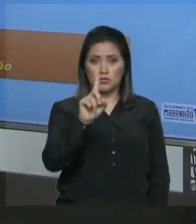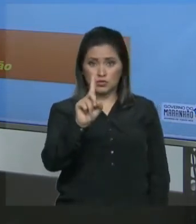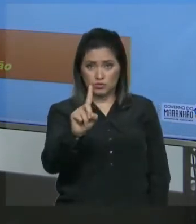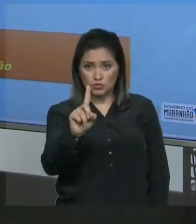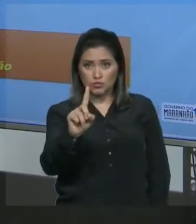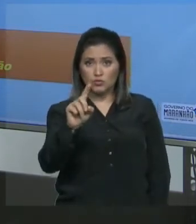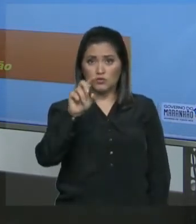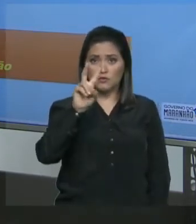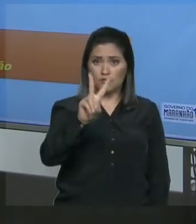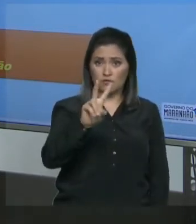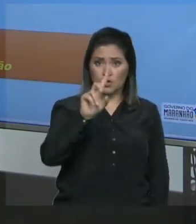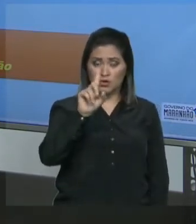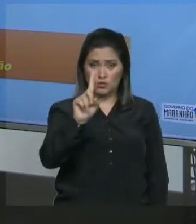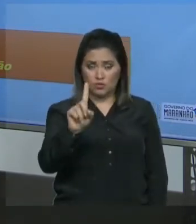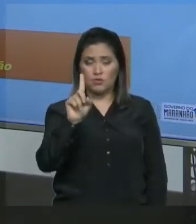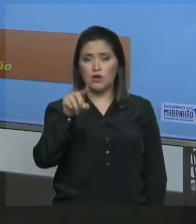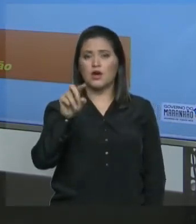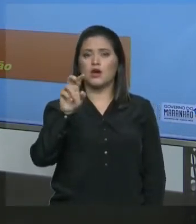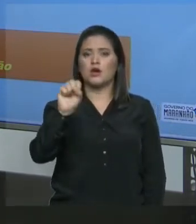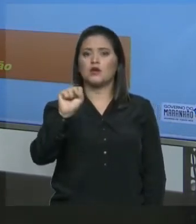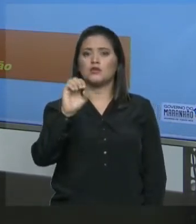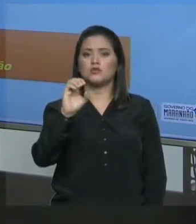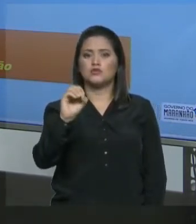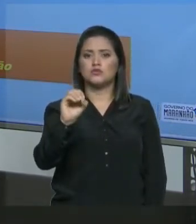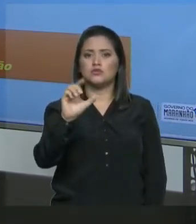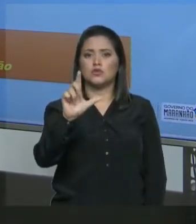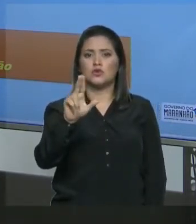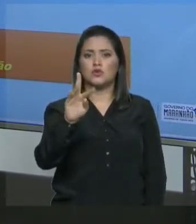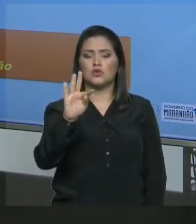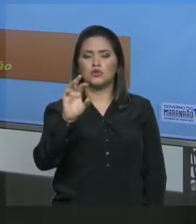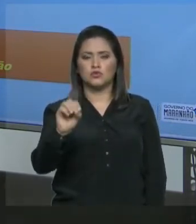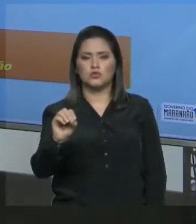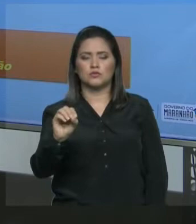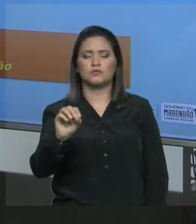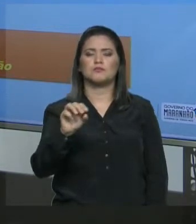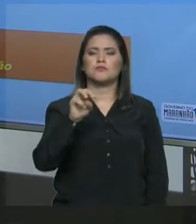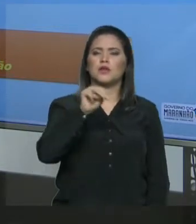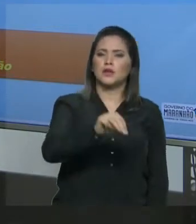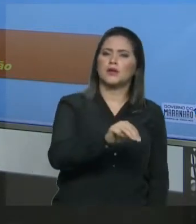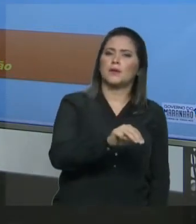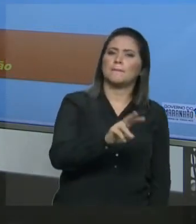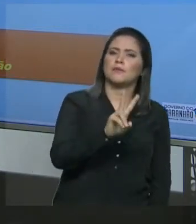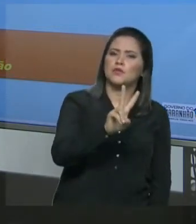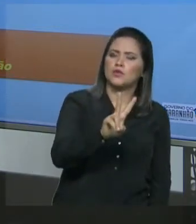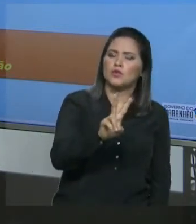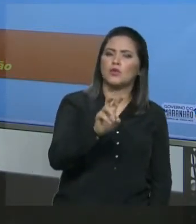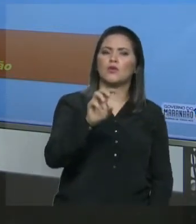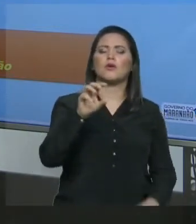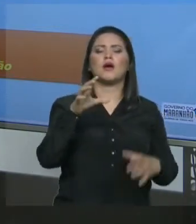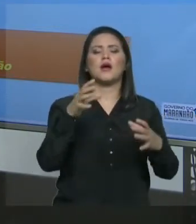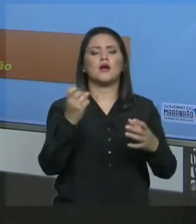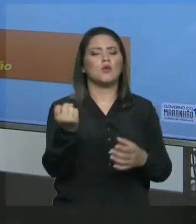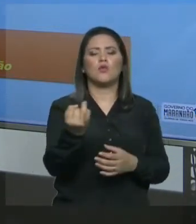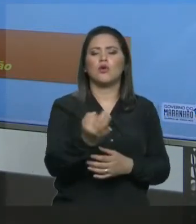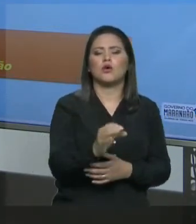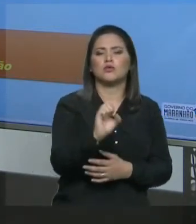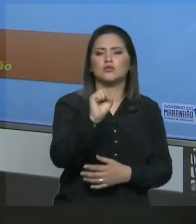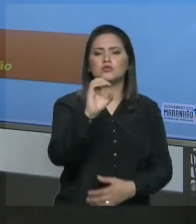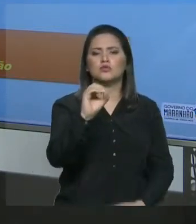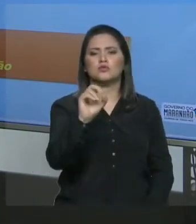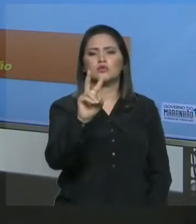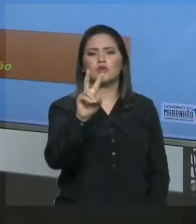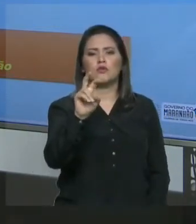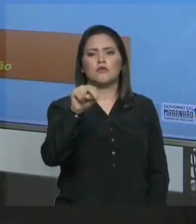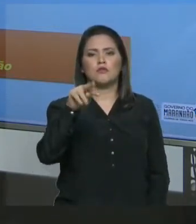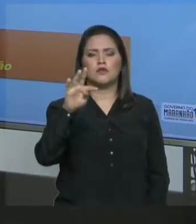Tudo que eu trabalhar com o índice 2, eu estou me referindo ao solvente. M2, massa do solvente. V2, volume